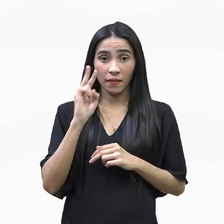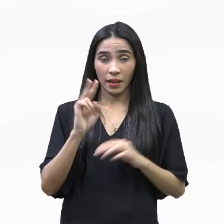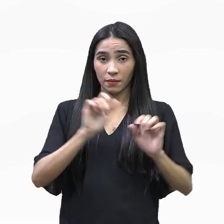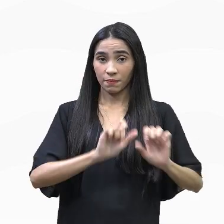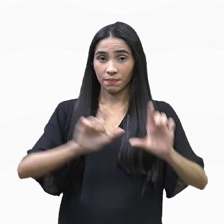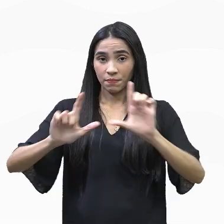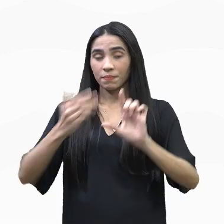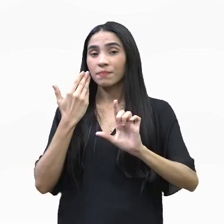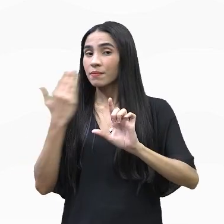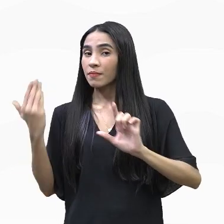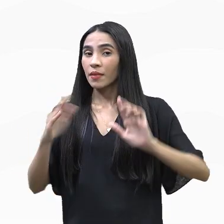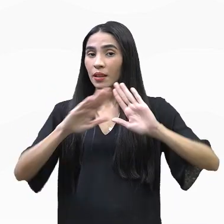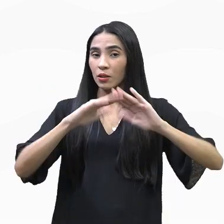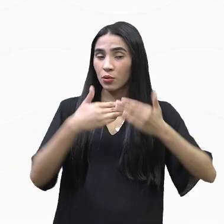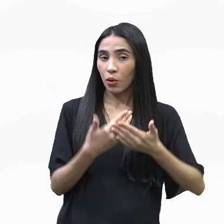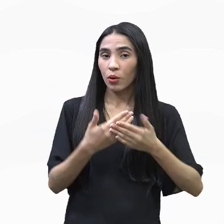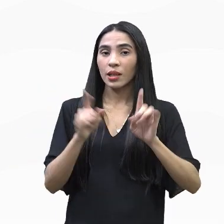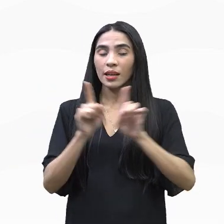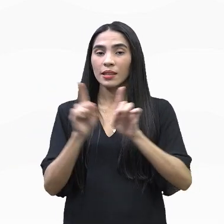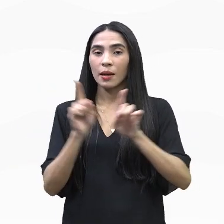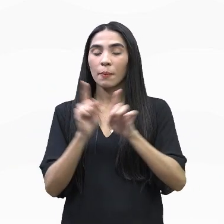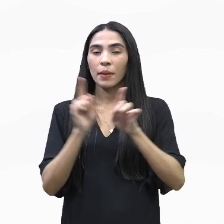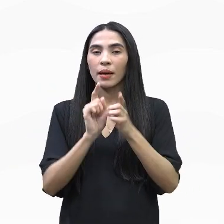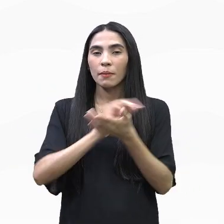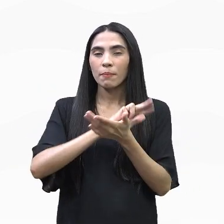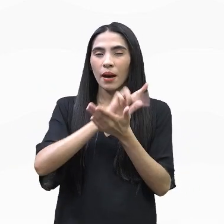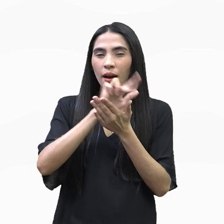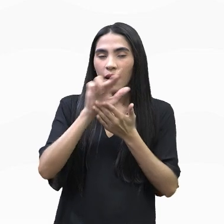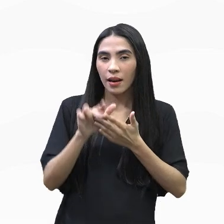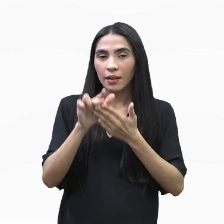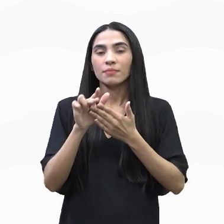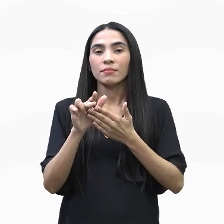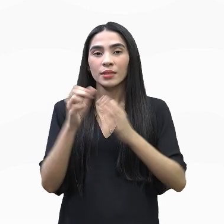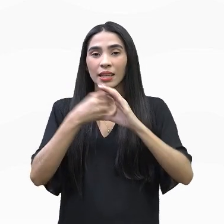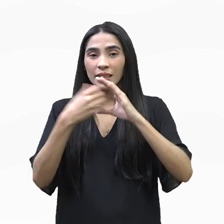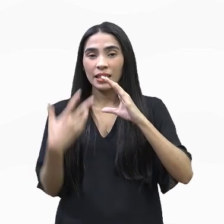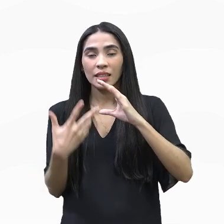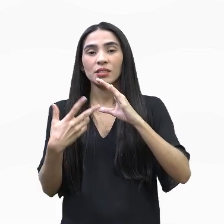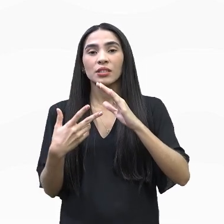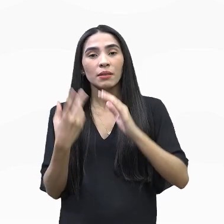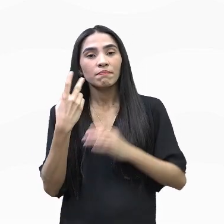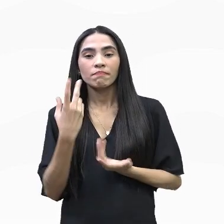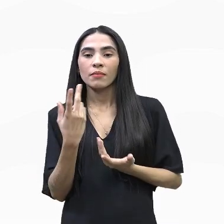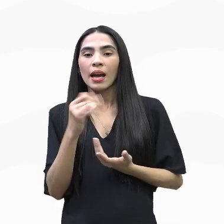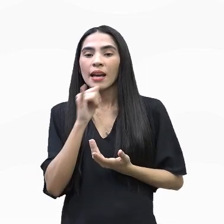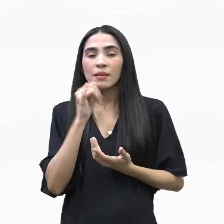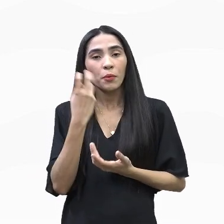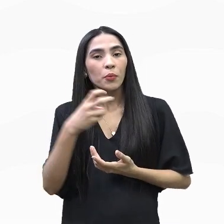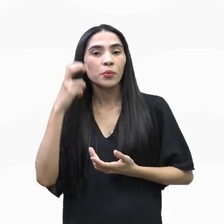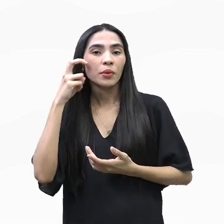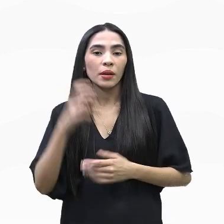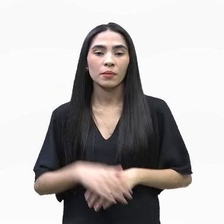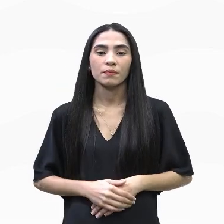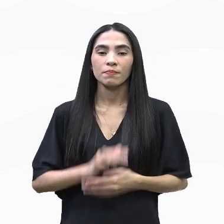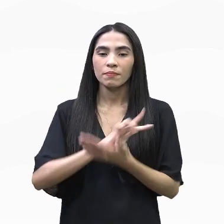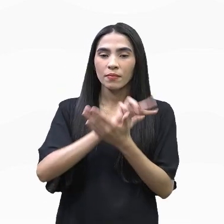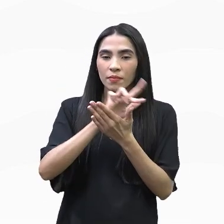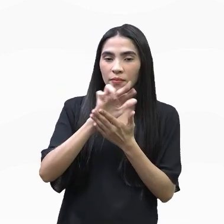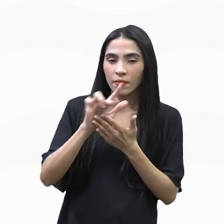olha. A escola e a pluralidade cultural. Então, vocês podem ver aí do lado, olha. Diversos, pluralidade,